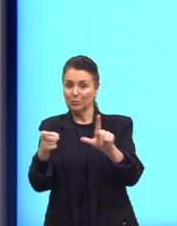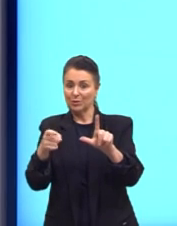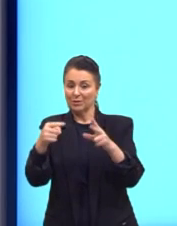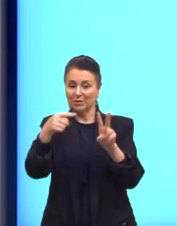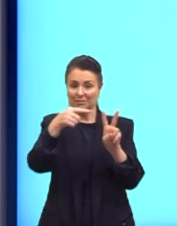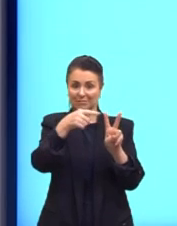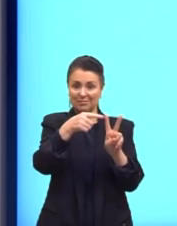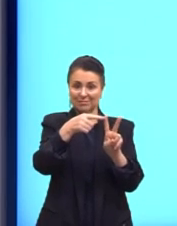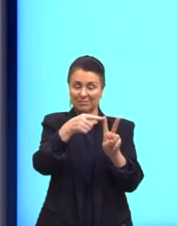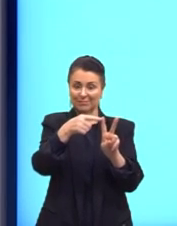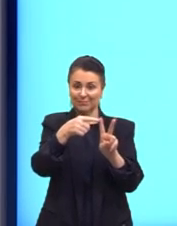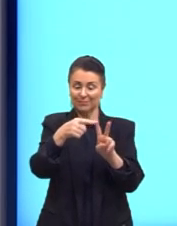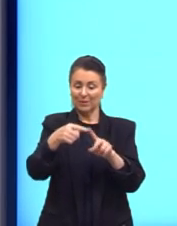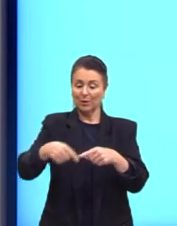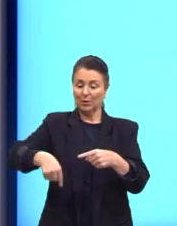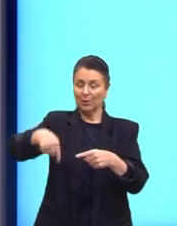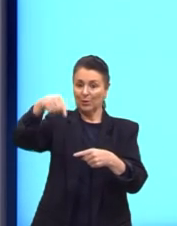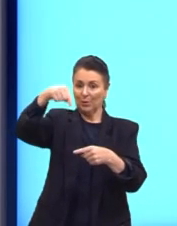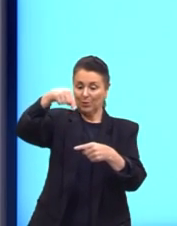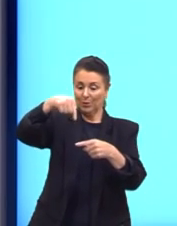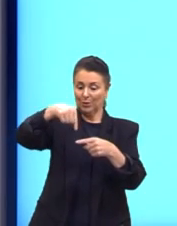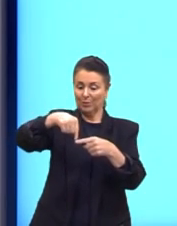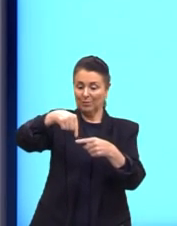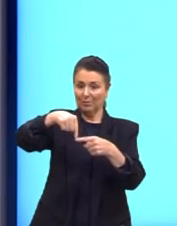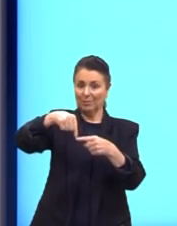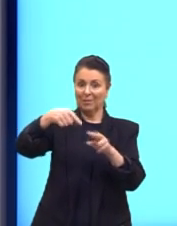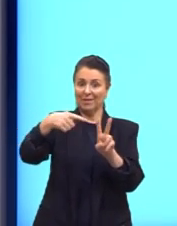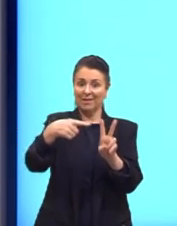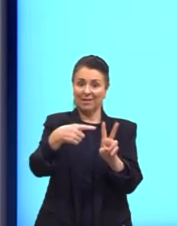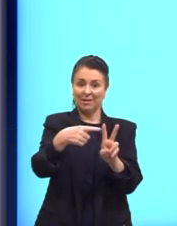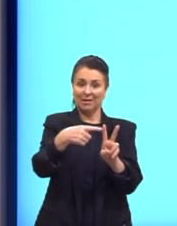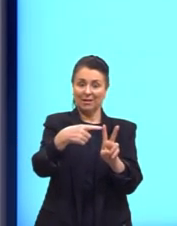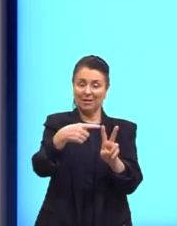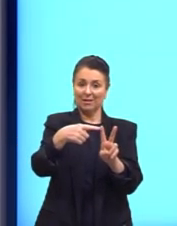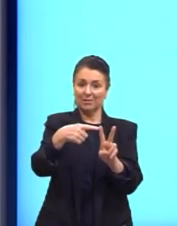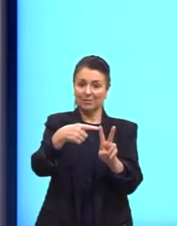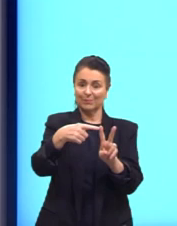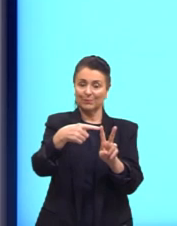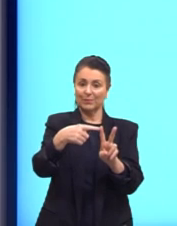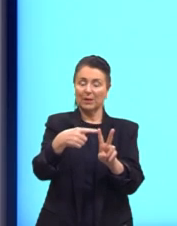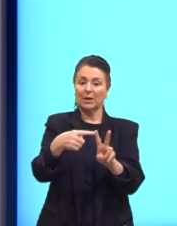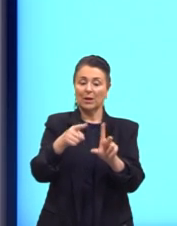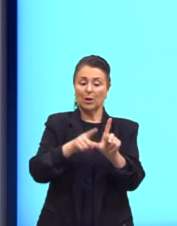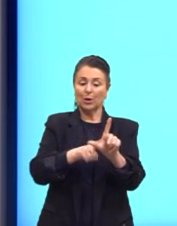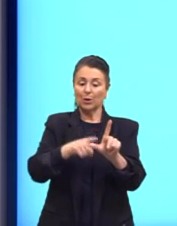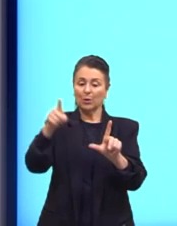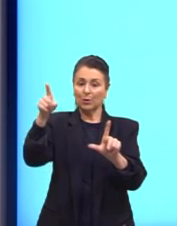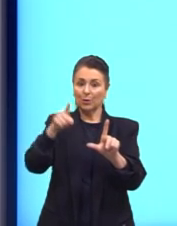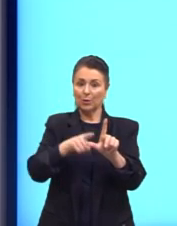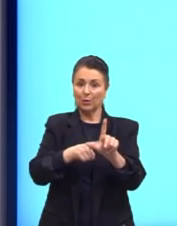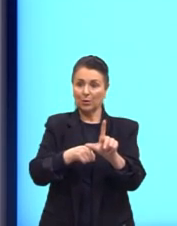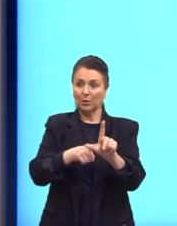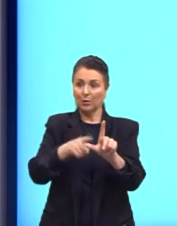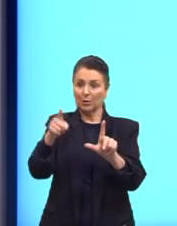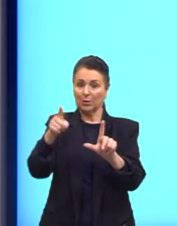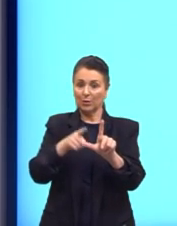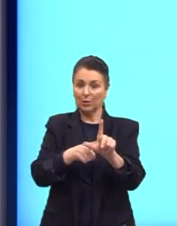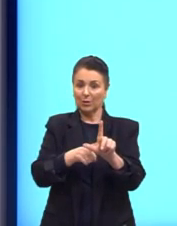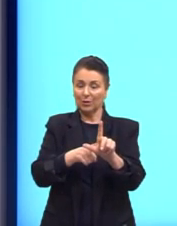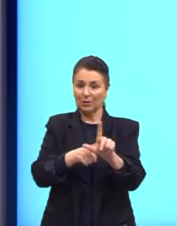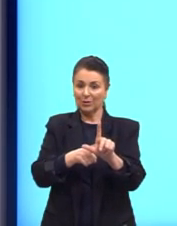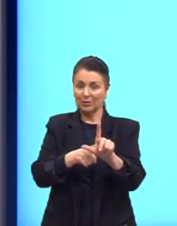O ponto que corta o eixo X é a nossa raiz. No gráfico, o ponto que corta o X é o 500